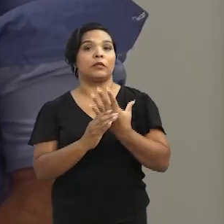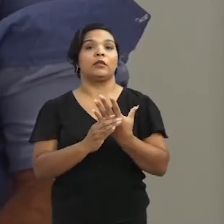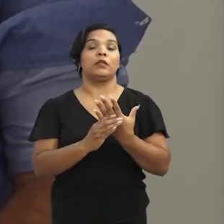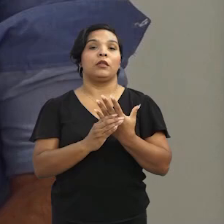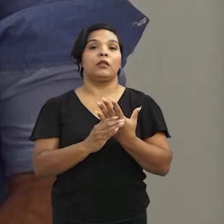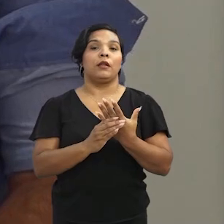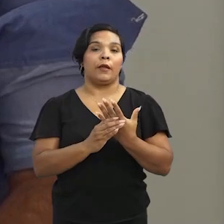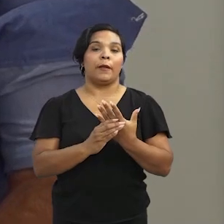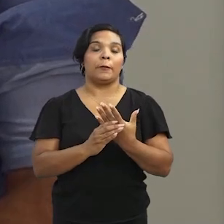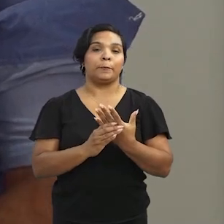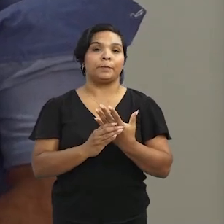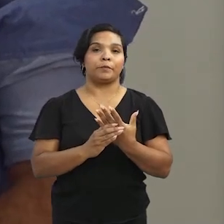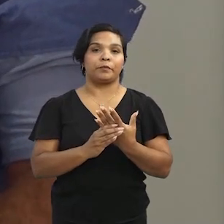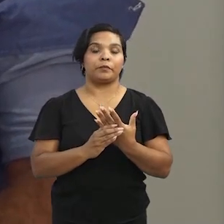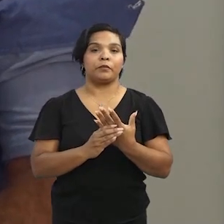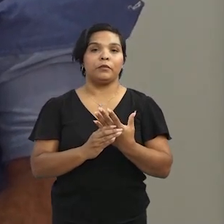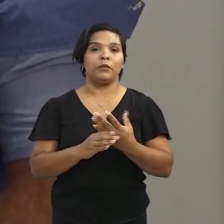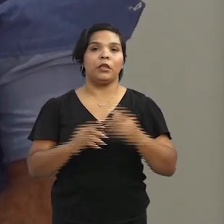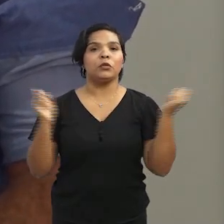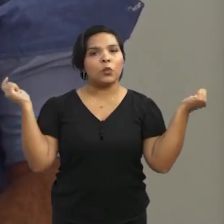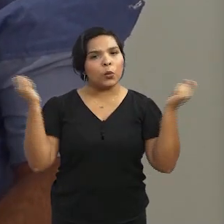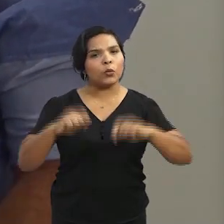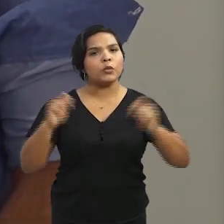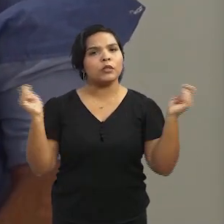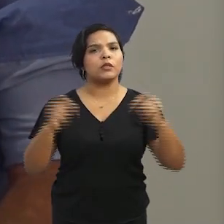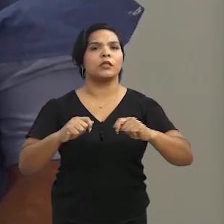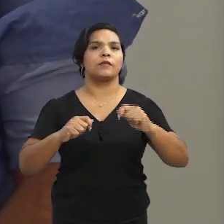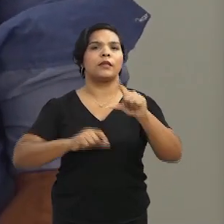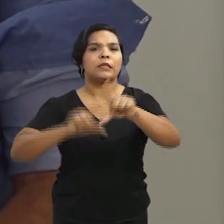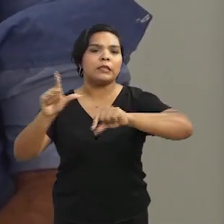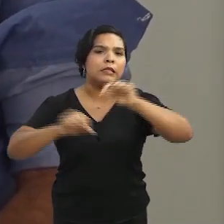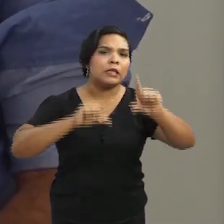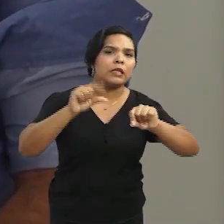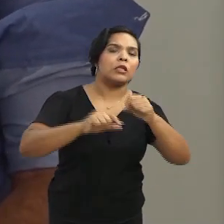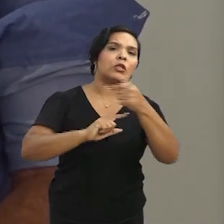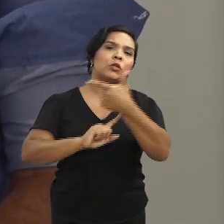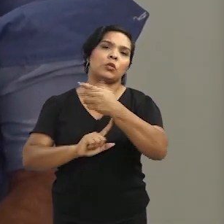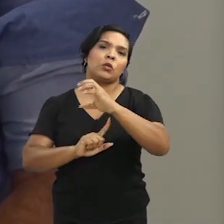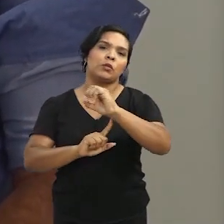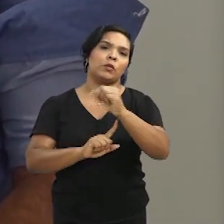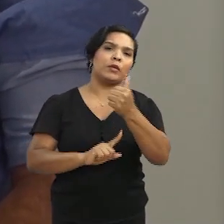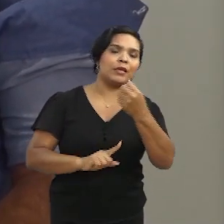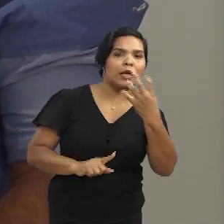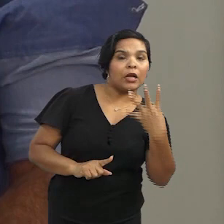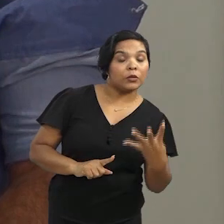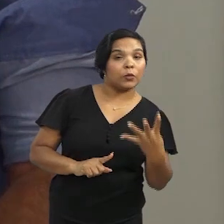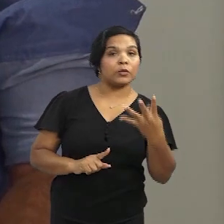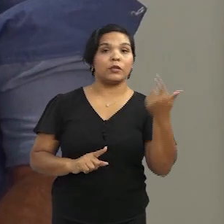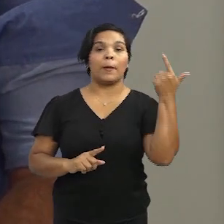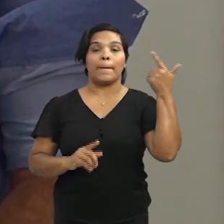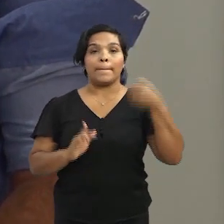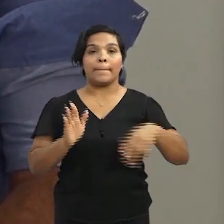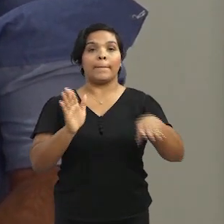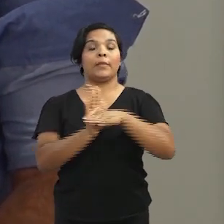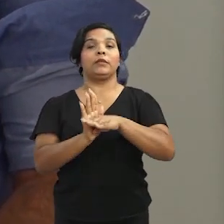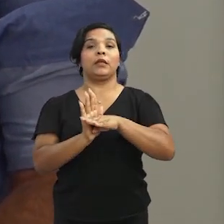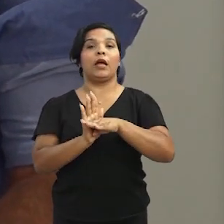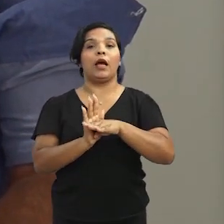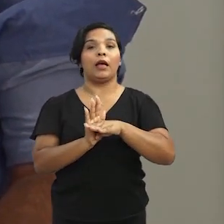Gerar filhos, né? Gerar indivíduos que a gente vai vendo, selecionando aí desde 2014, para chegar num